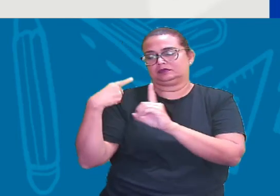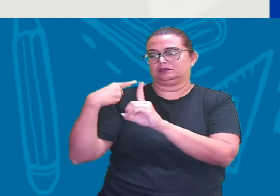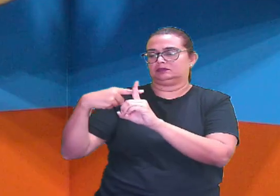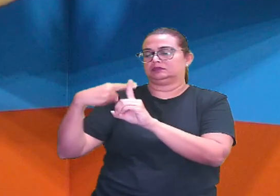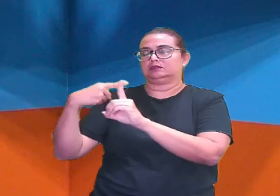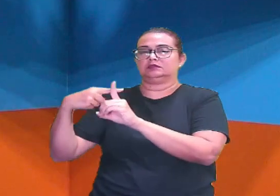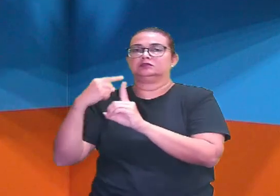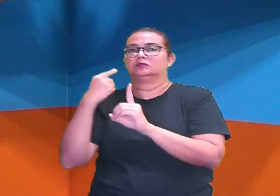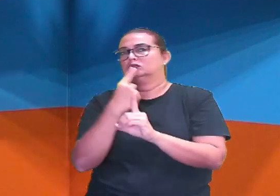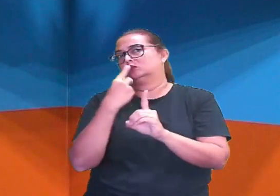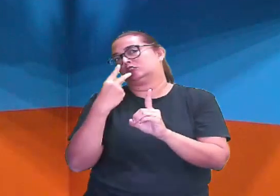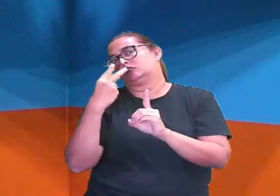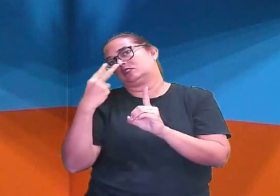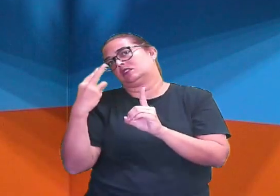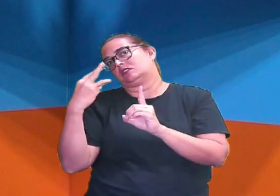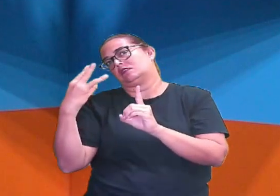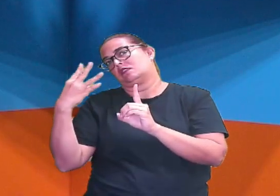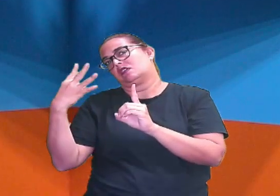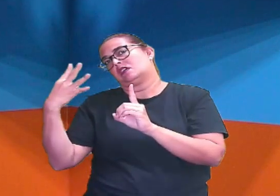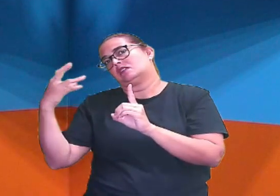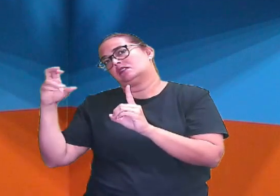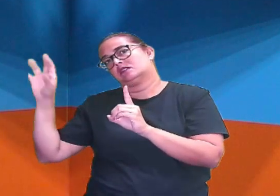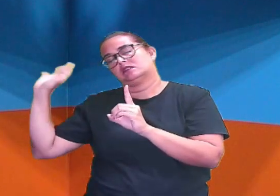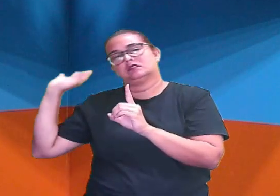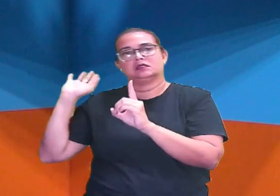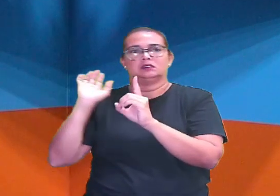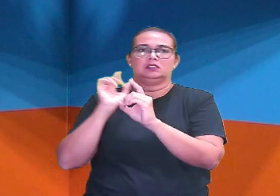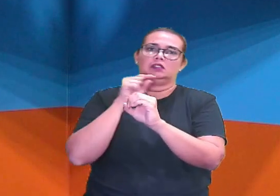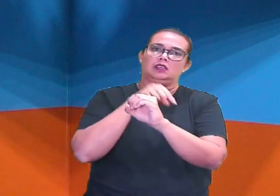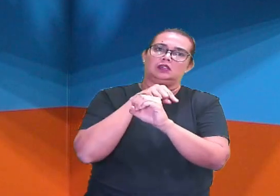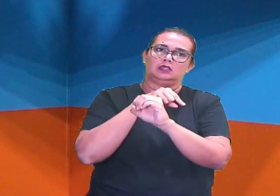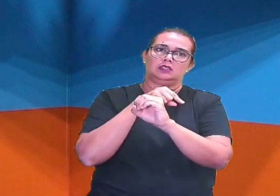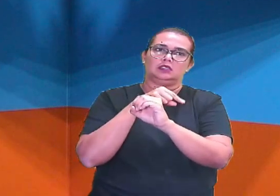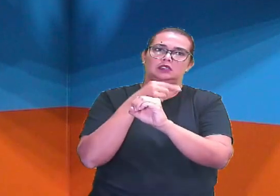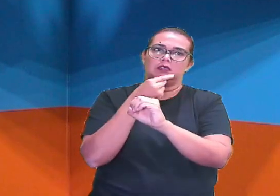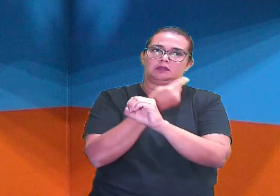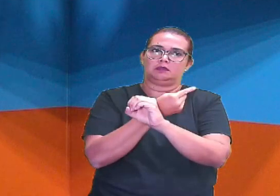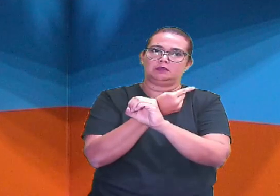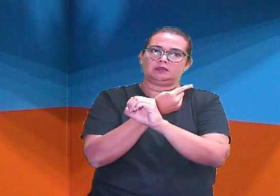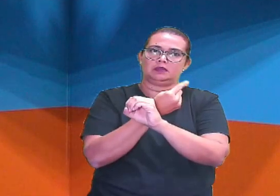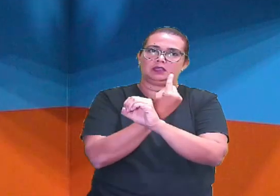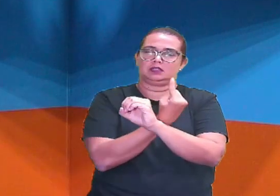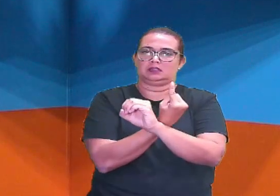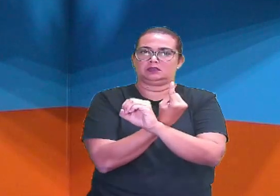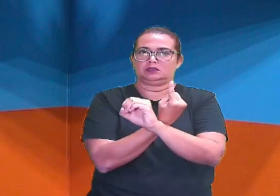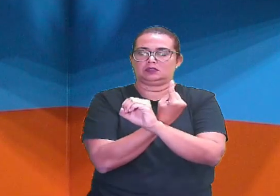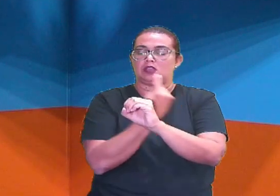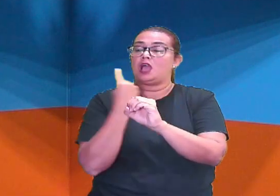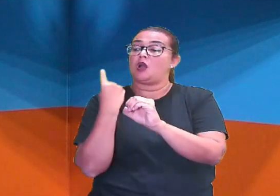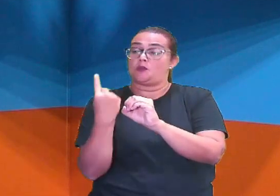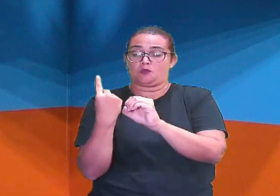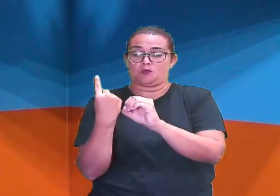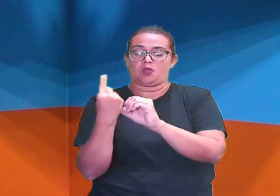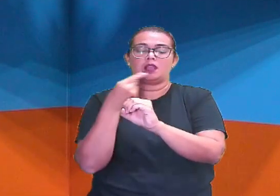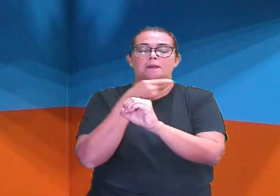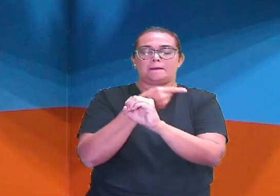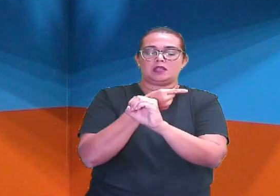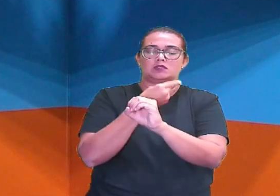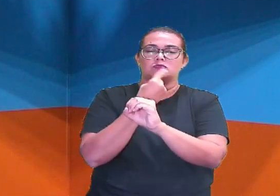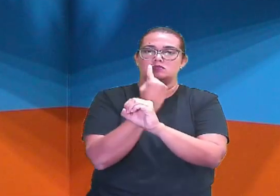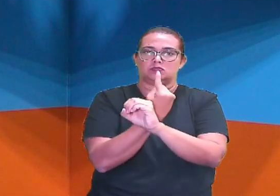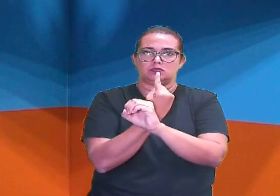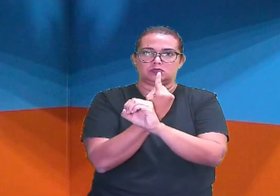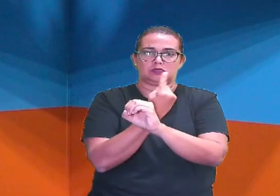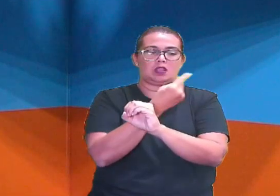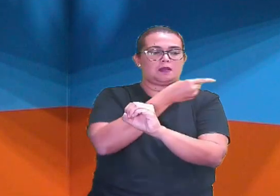positivos 1, 2, 3 Esquerda Números negativos Então se eu tenho 1 Eu tenho Menos 1 Se eu tenho 2